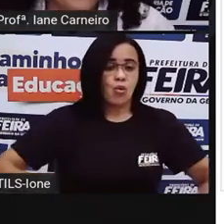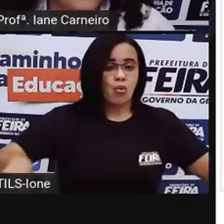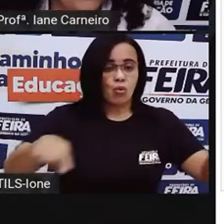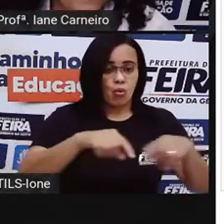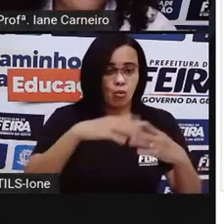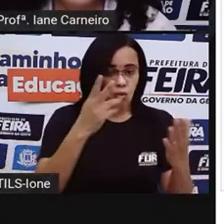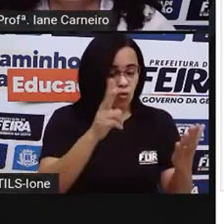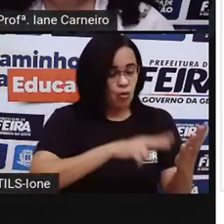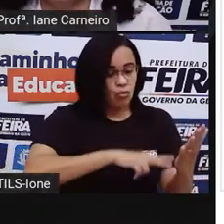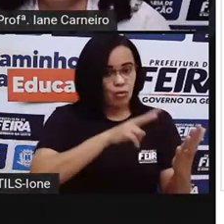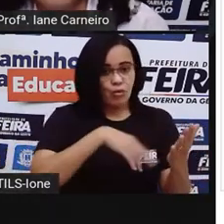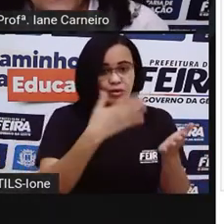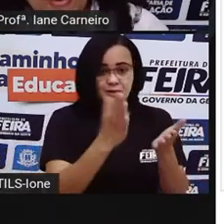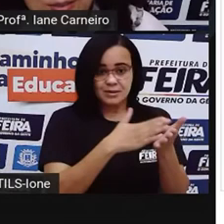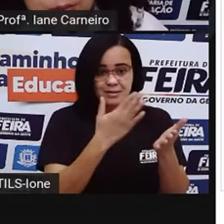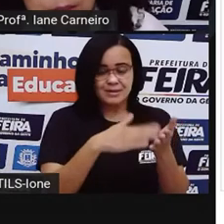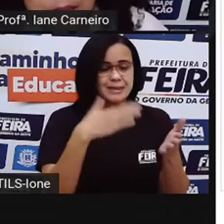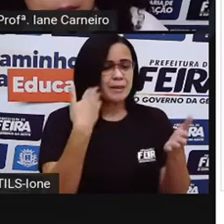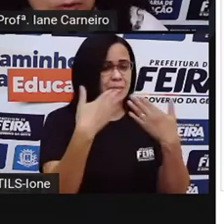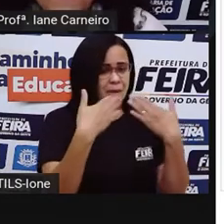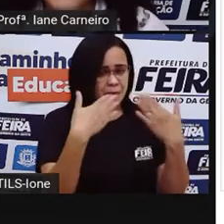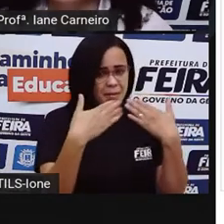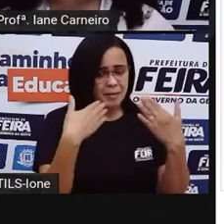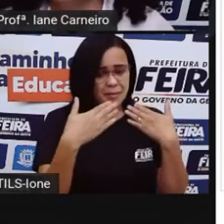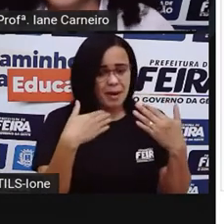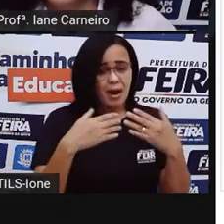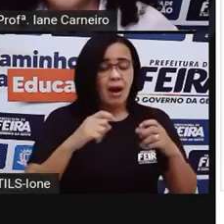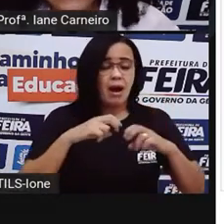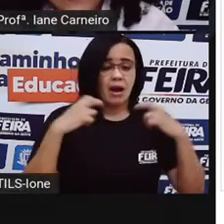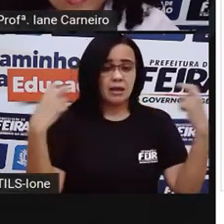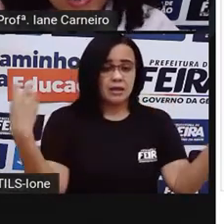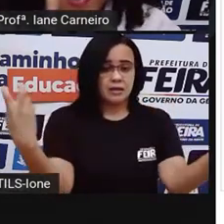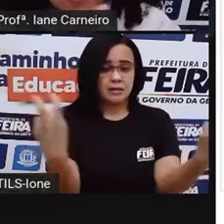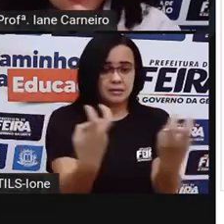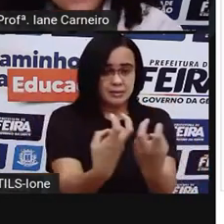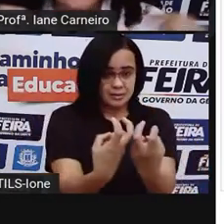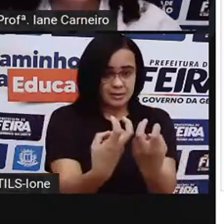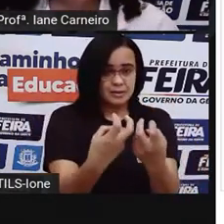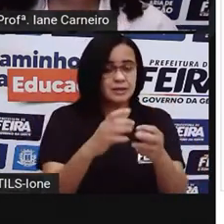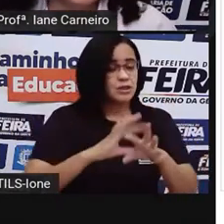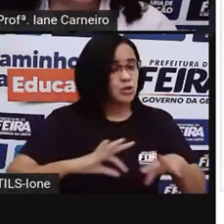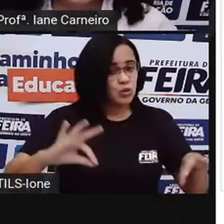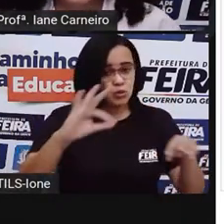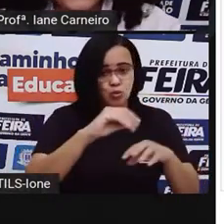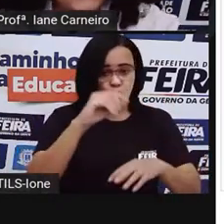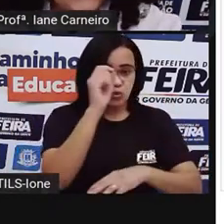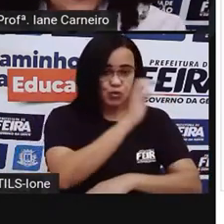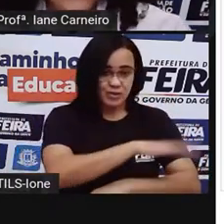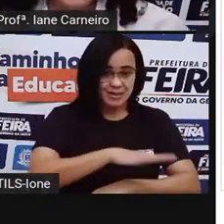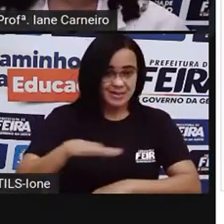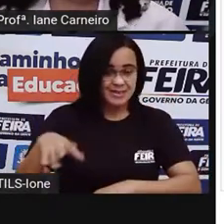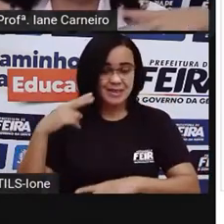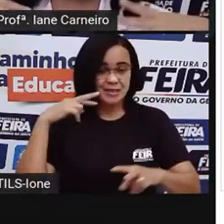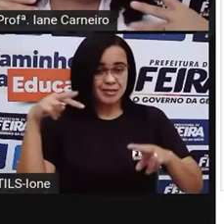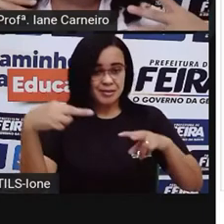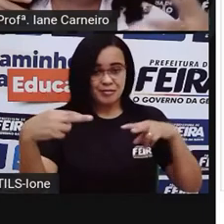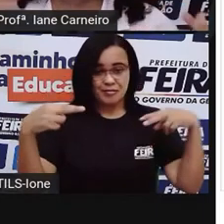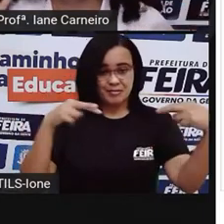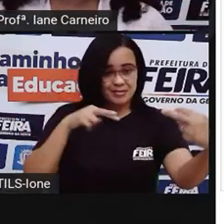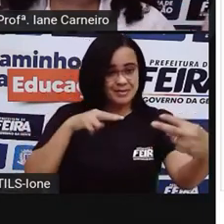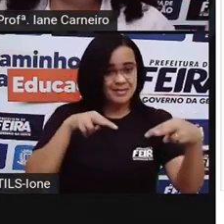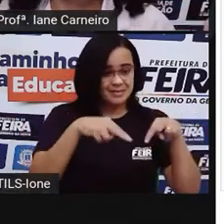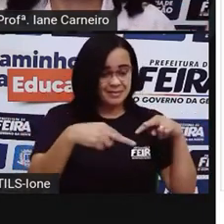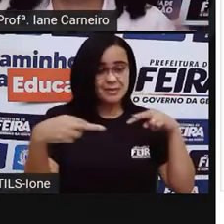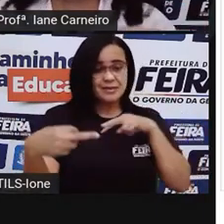roda de bate-papo. Aí a Pró faz um ciclo mesmo. E aí todas as crianças se veem, Todo mundo, na verdade, que está na sala